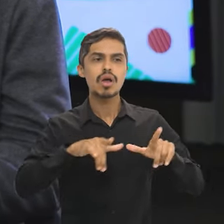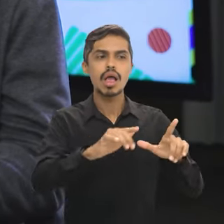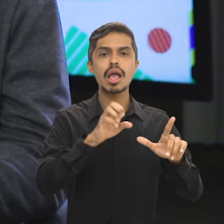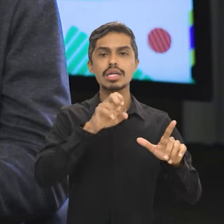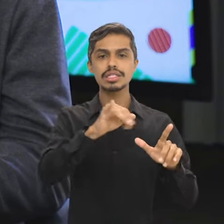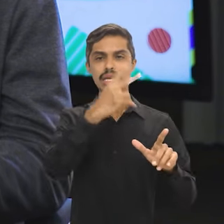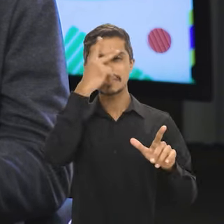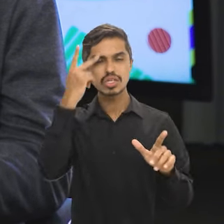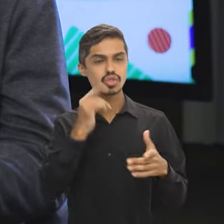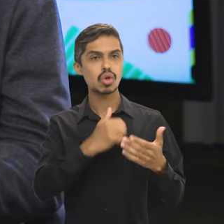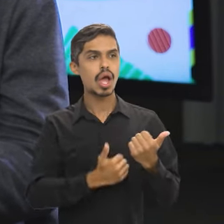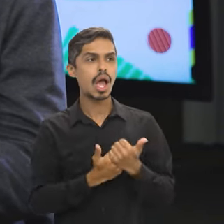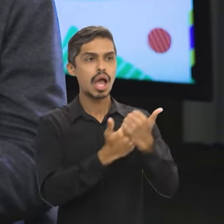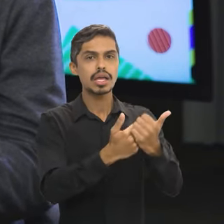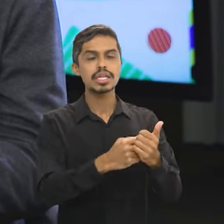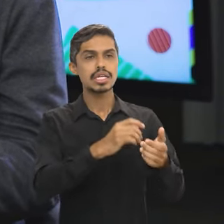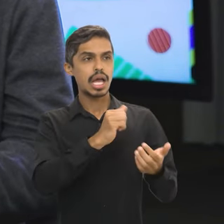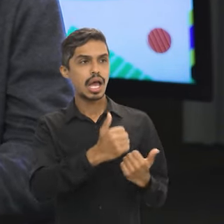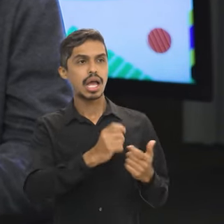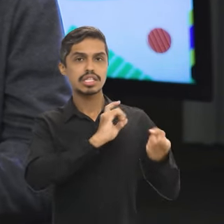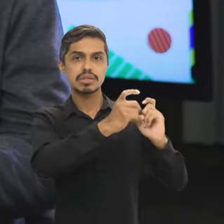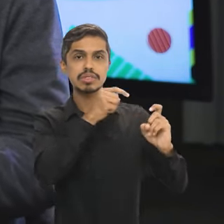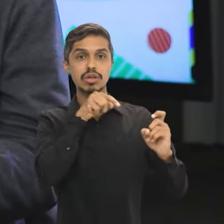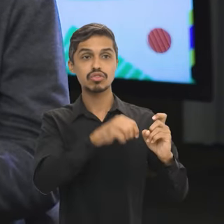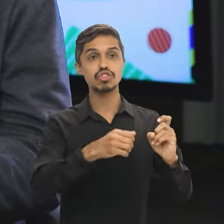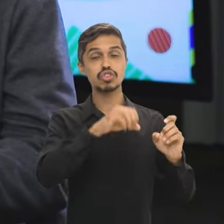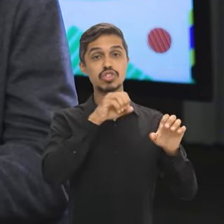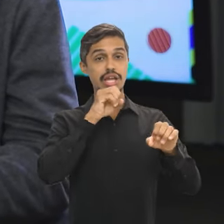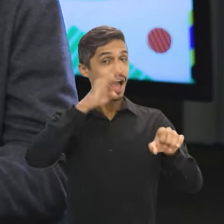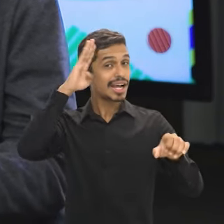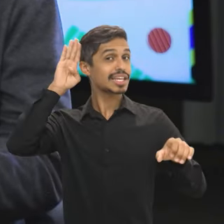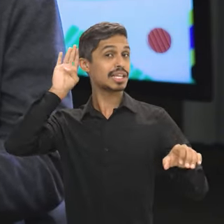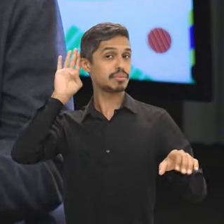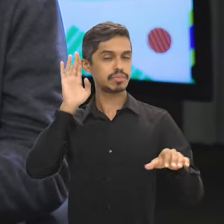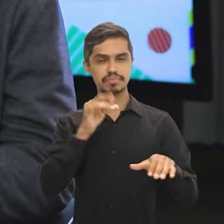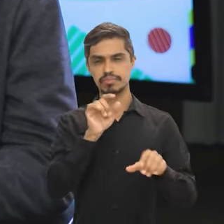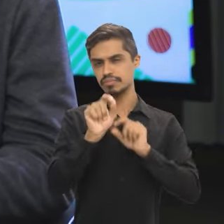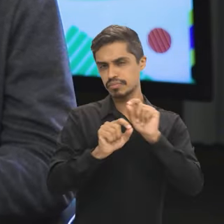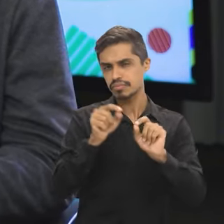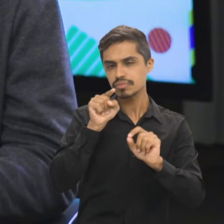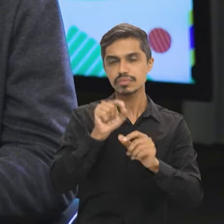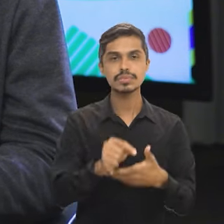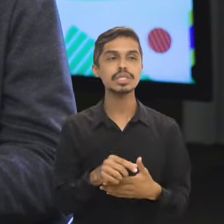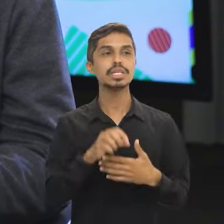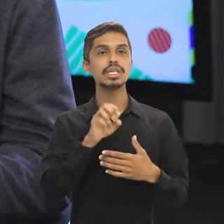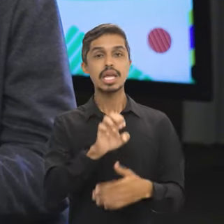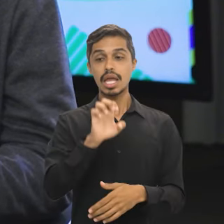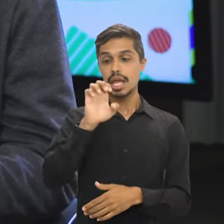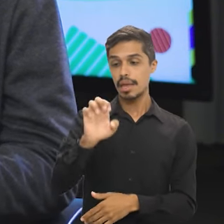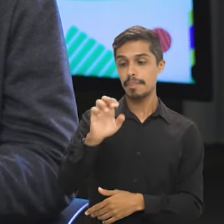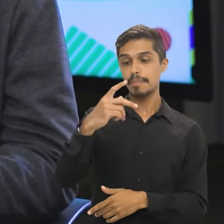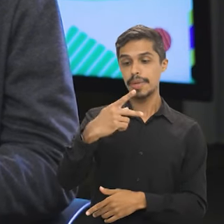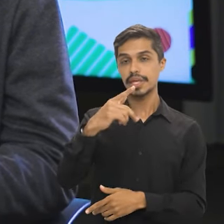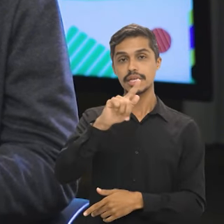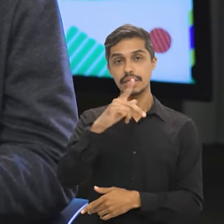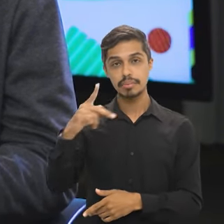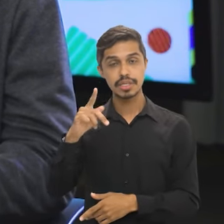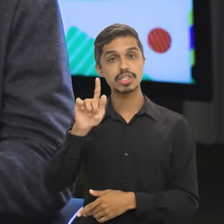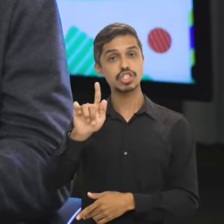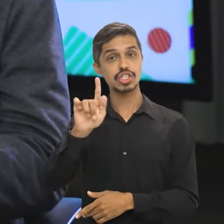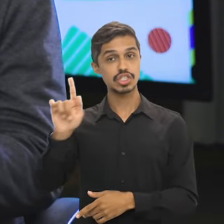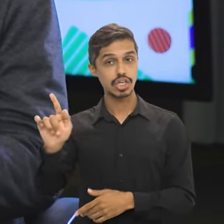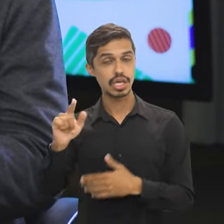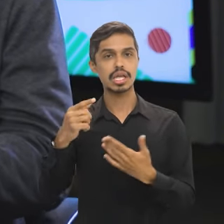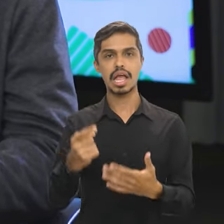atribuições de assessoramento e coordenação em nível superior. O que isso quer dizer? Essas pessoas que são do cargo de EPPGG,